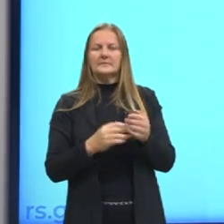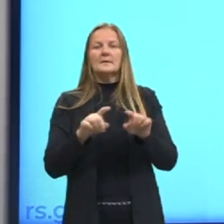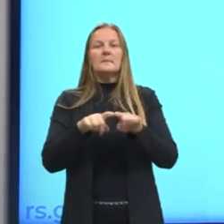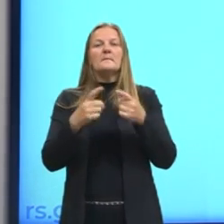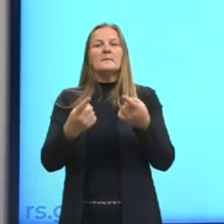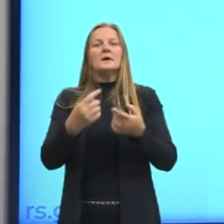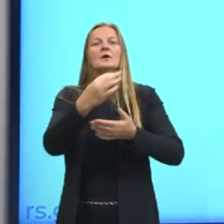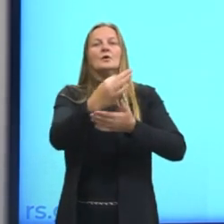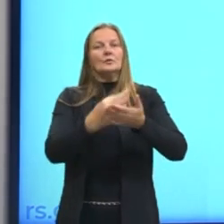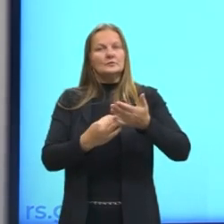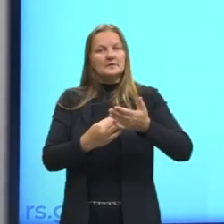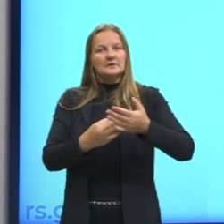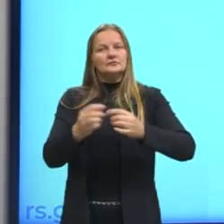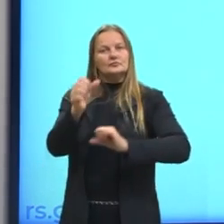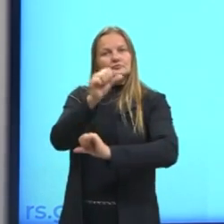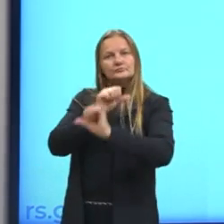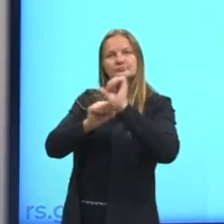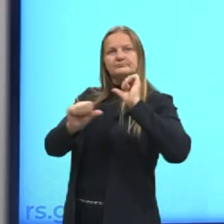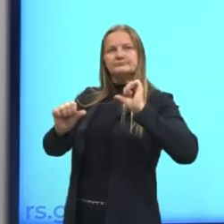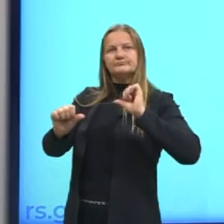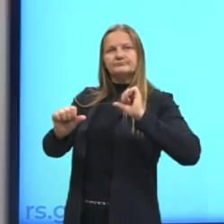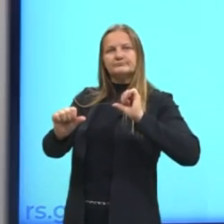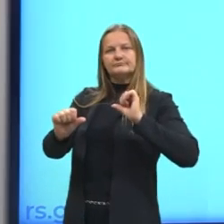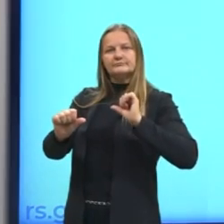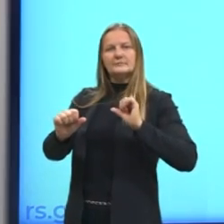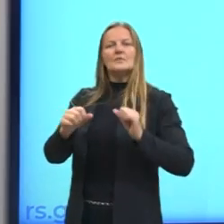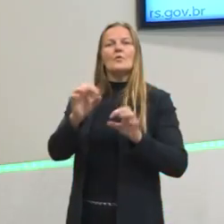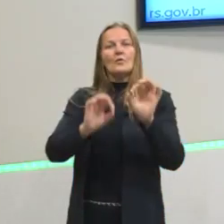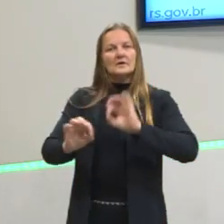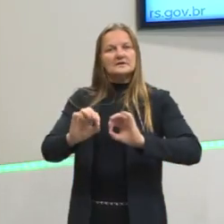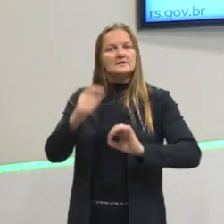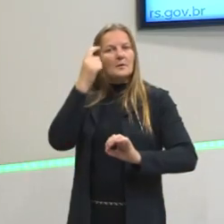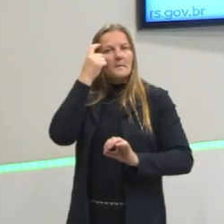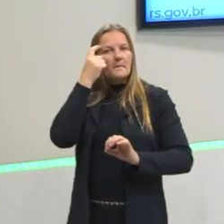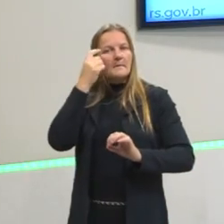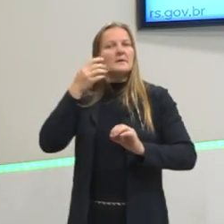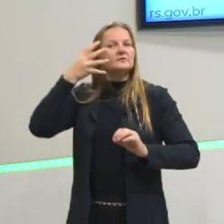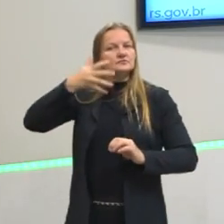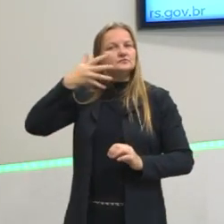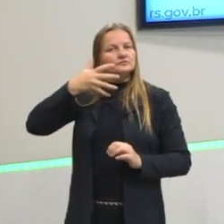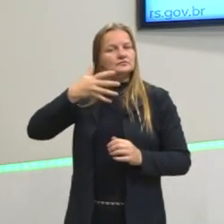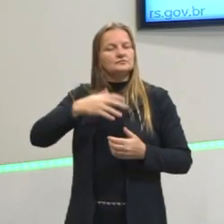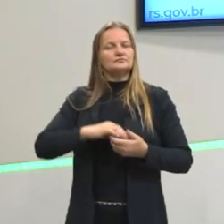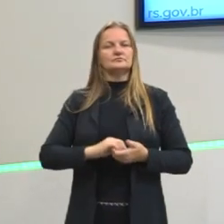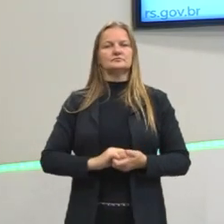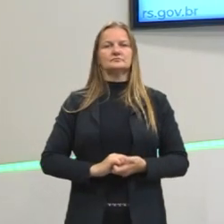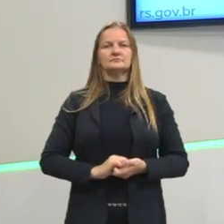o texto vai refletir essa organização discursiva.